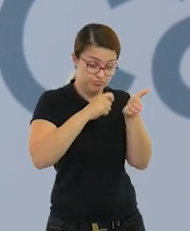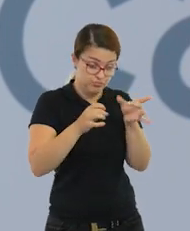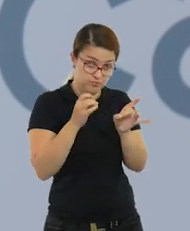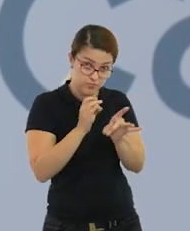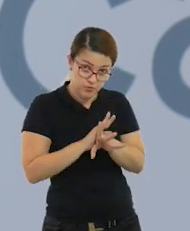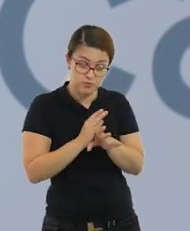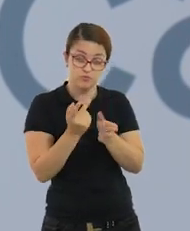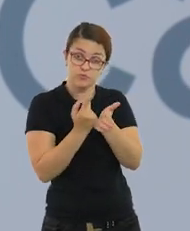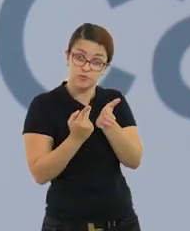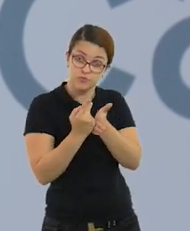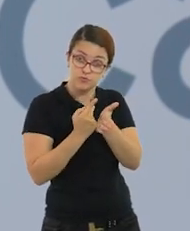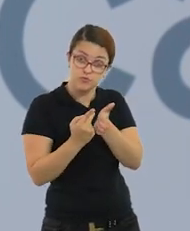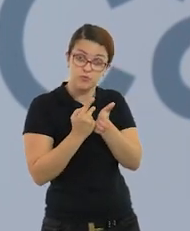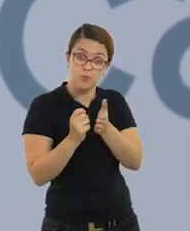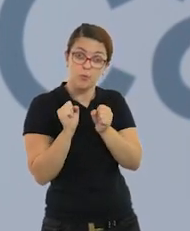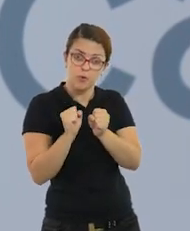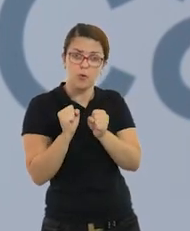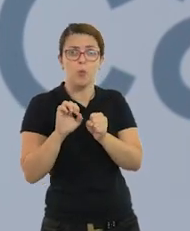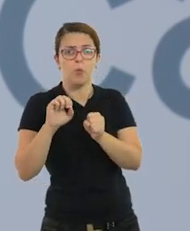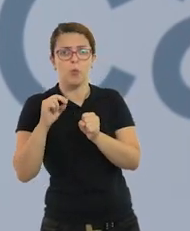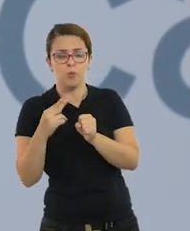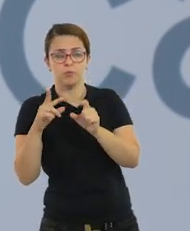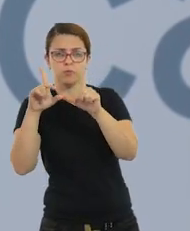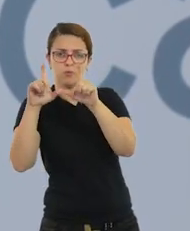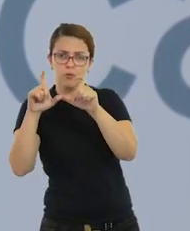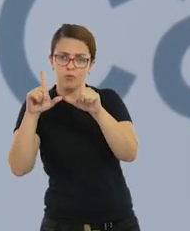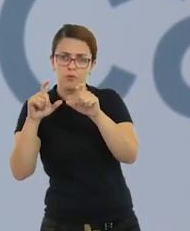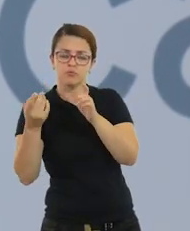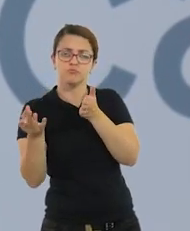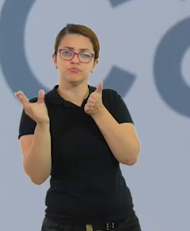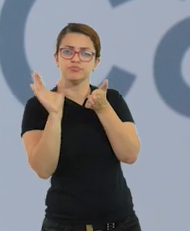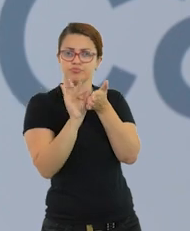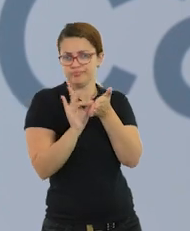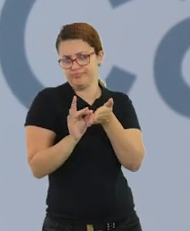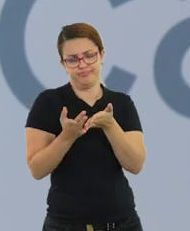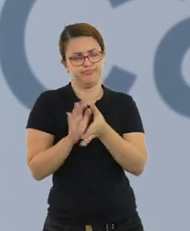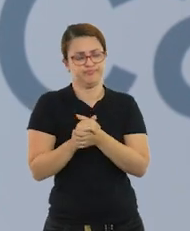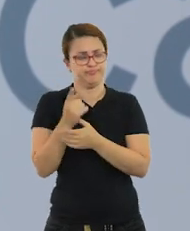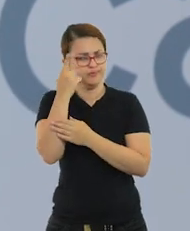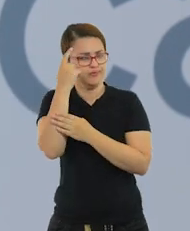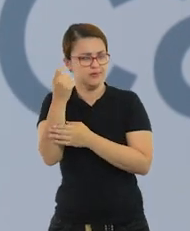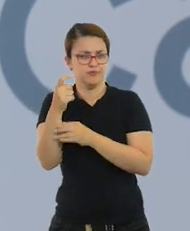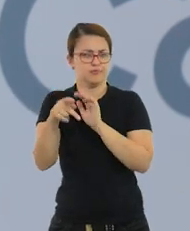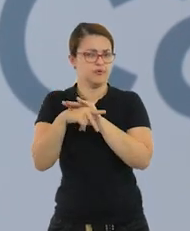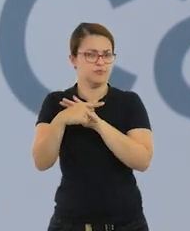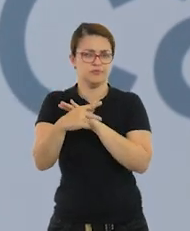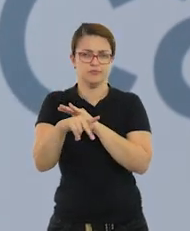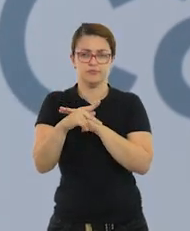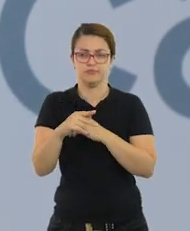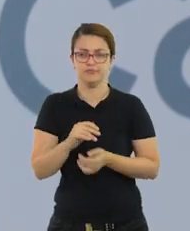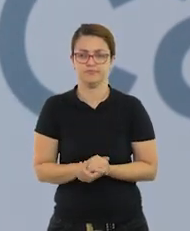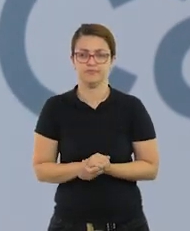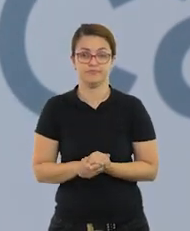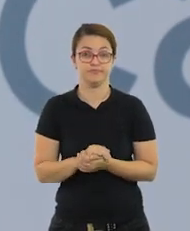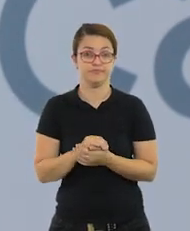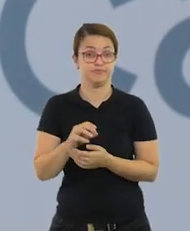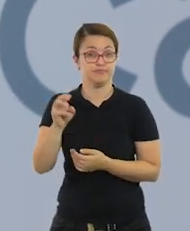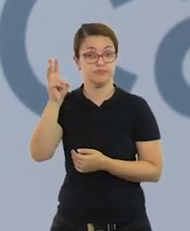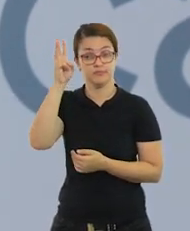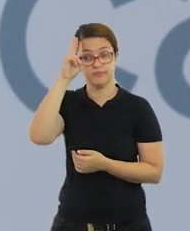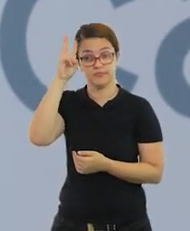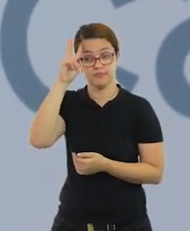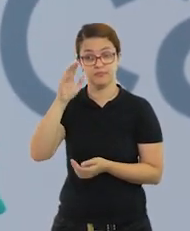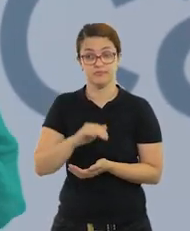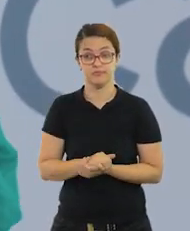desenho ou vocês podem colar uma foto. Fica na criatividade de vocês. Agora nós vamos